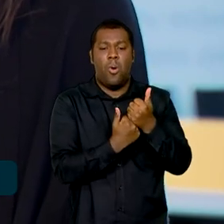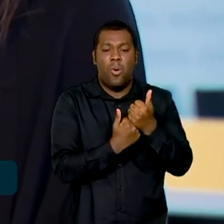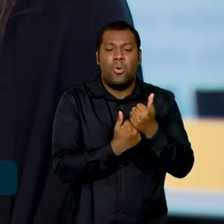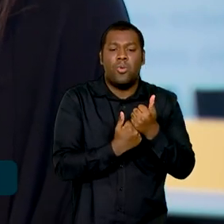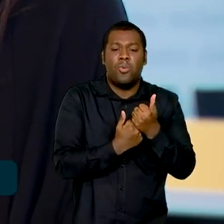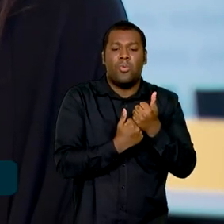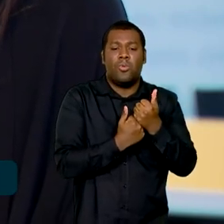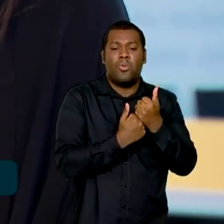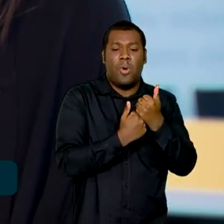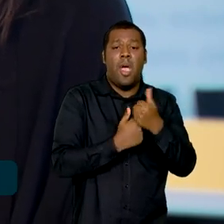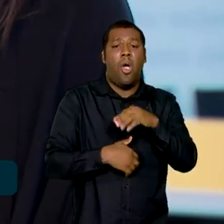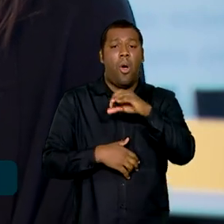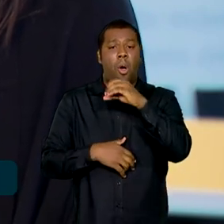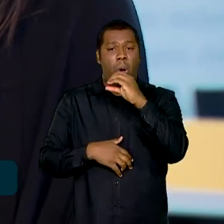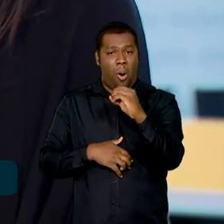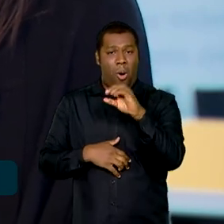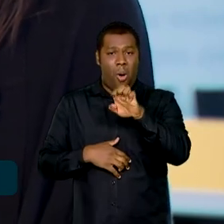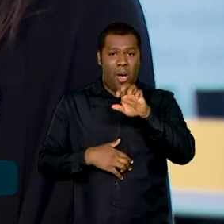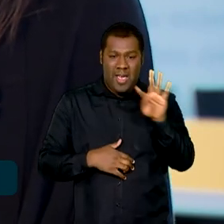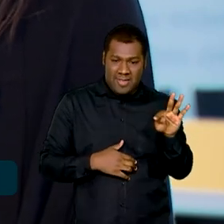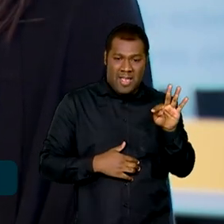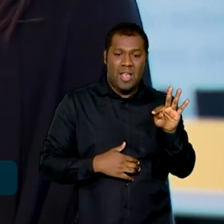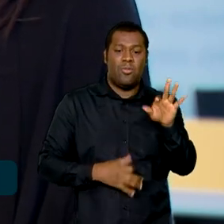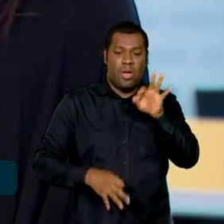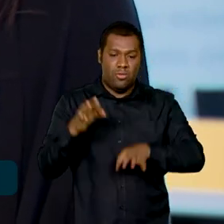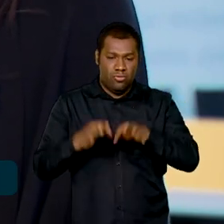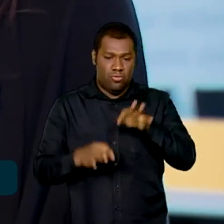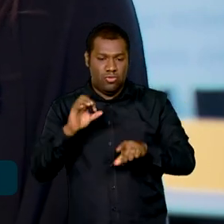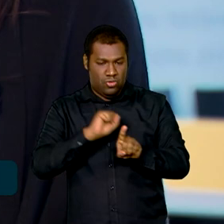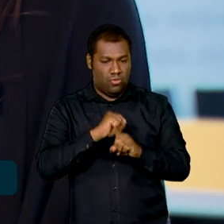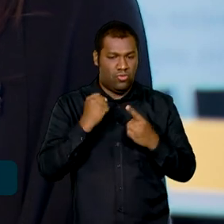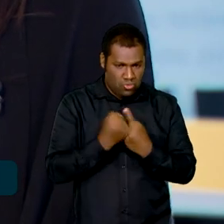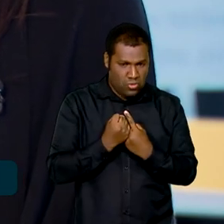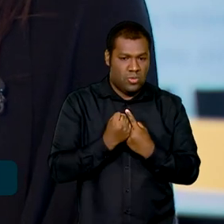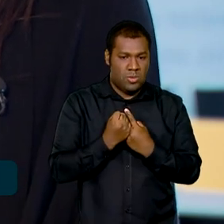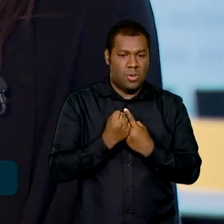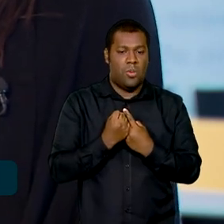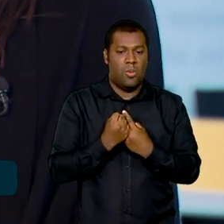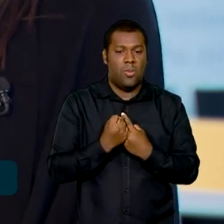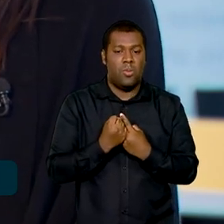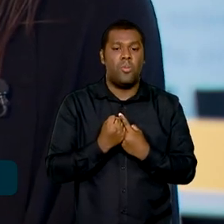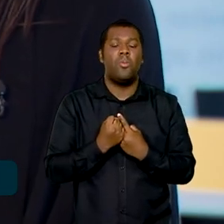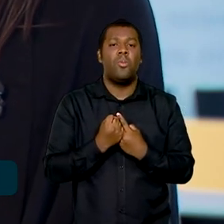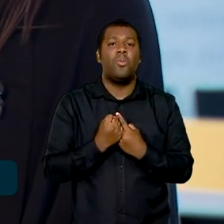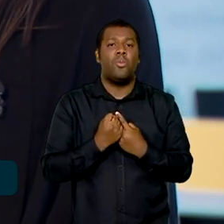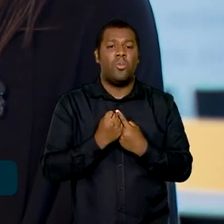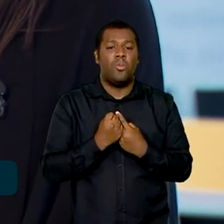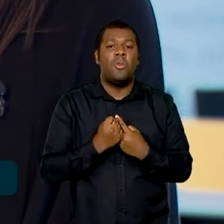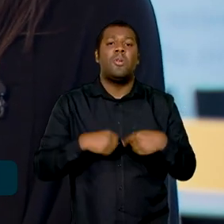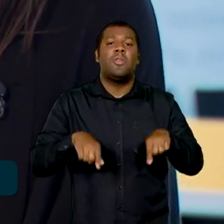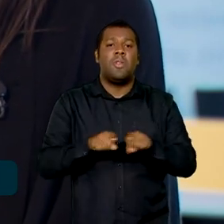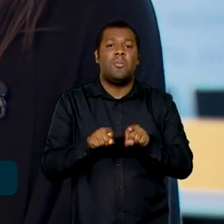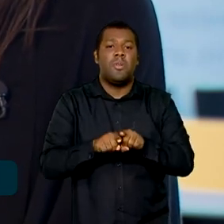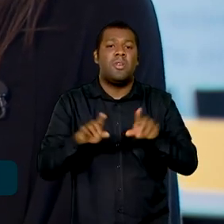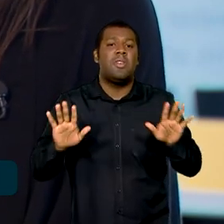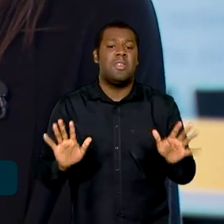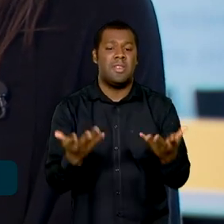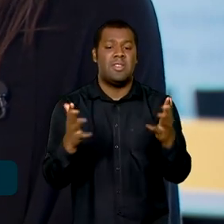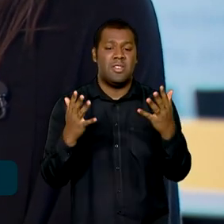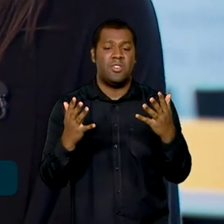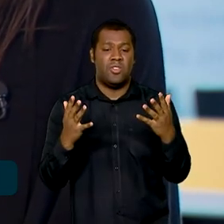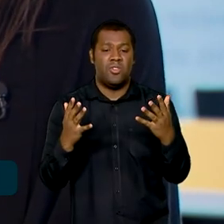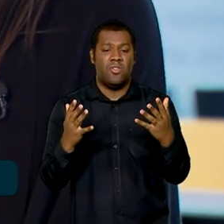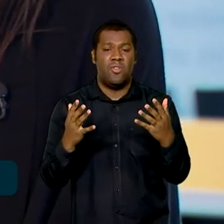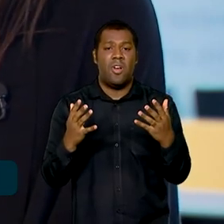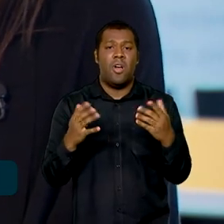global da OIT pela Justiça Social. Também pedir para que a gente encorajar os membros a aderirem à